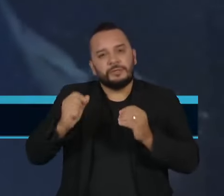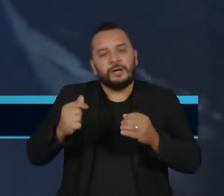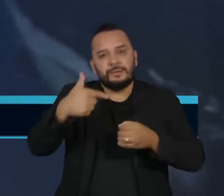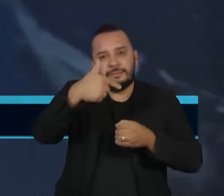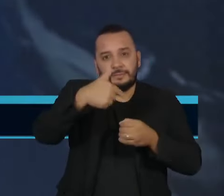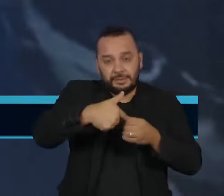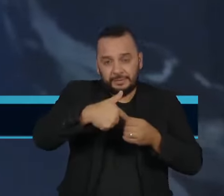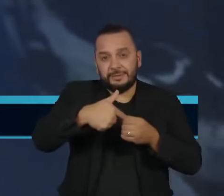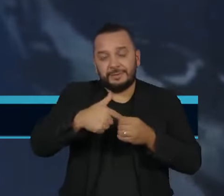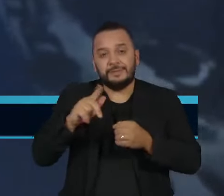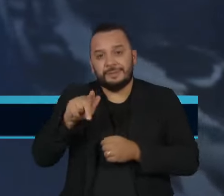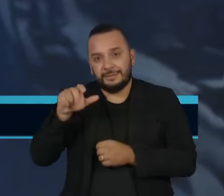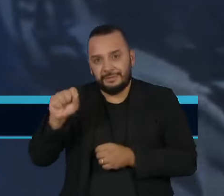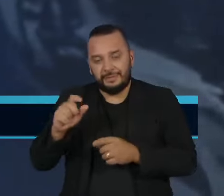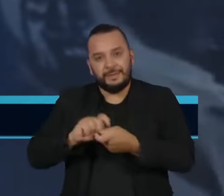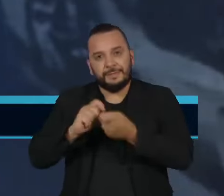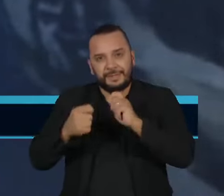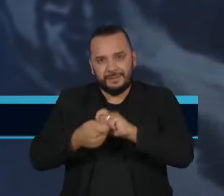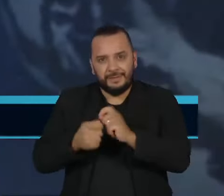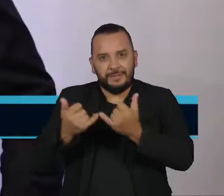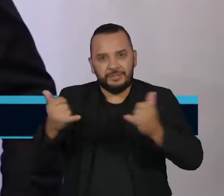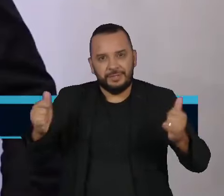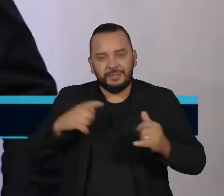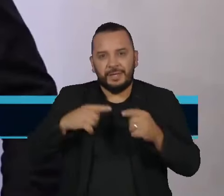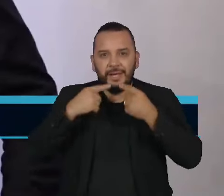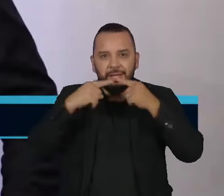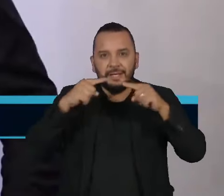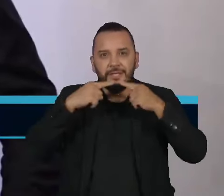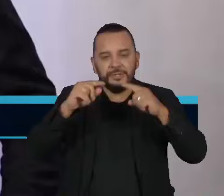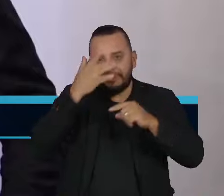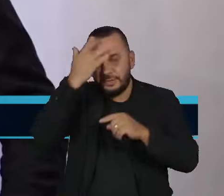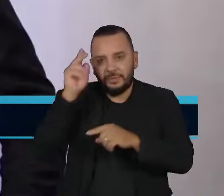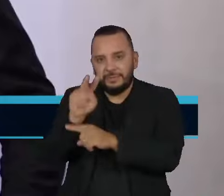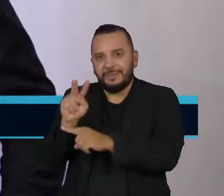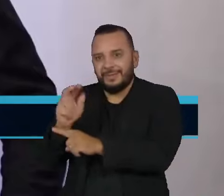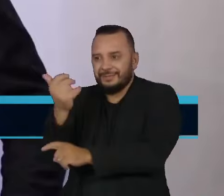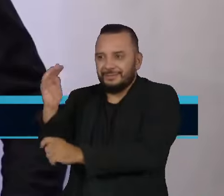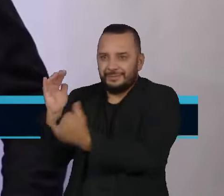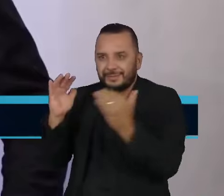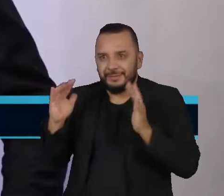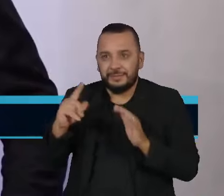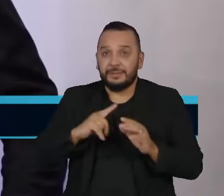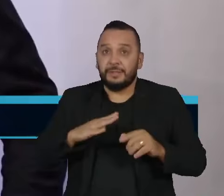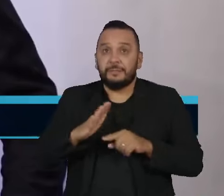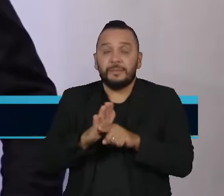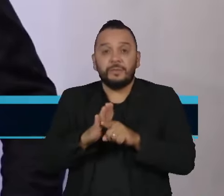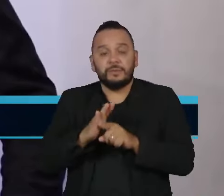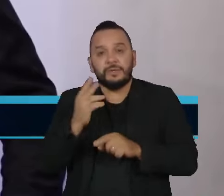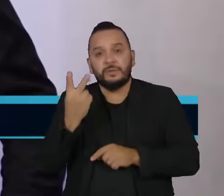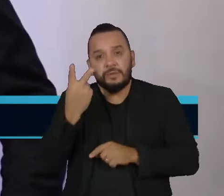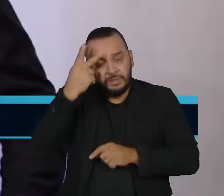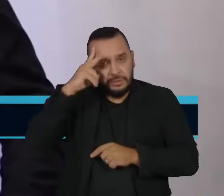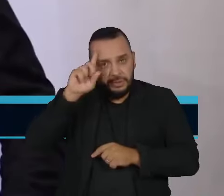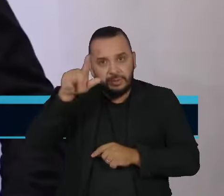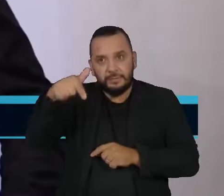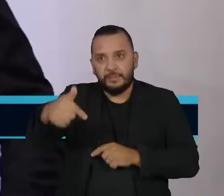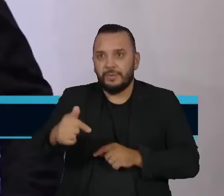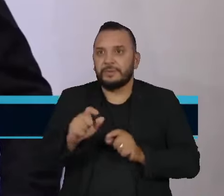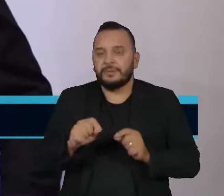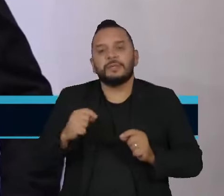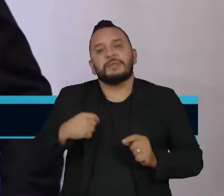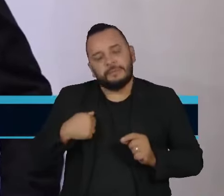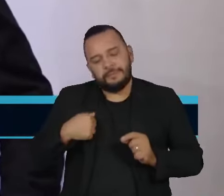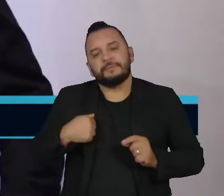vem recebendo críticas de ambientalistas. A consulta foi aberta dois dias depois do Ministério realizar um